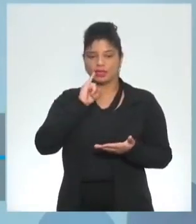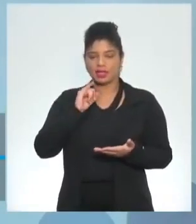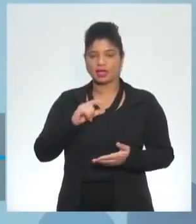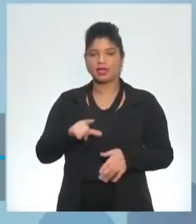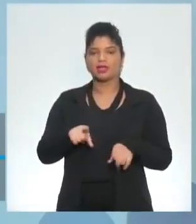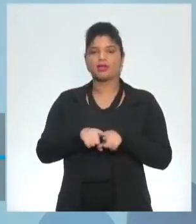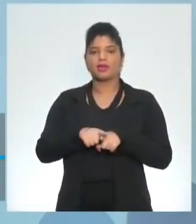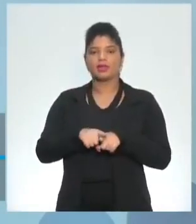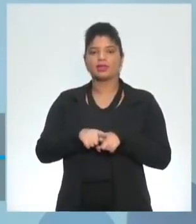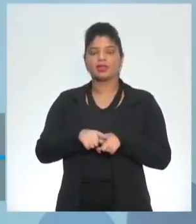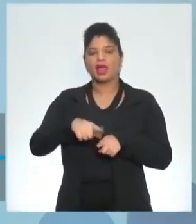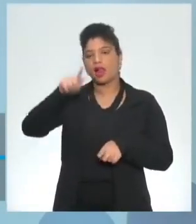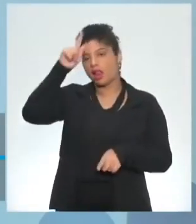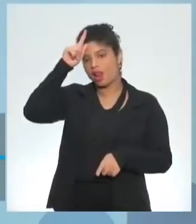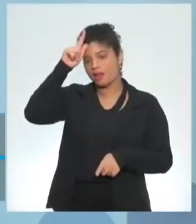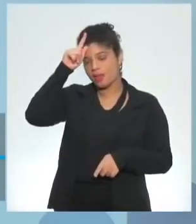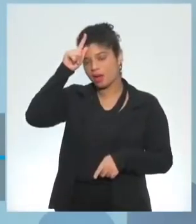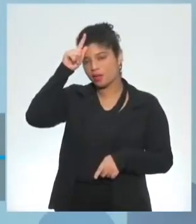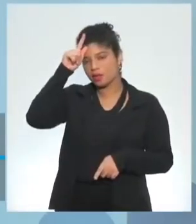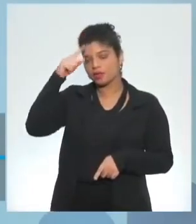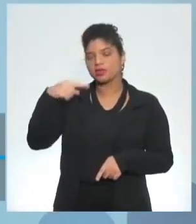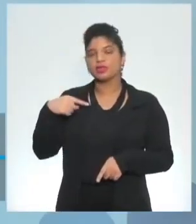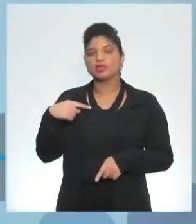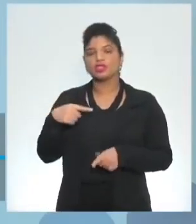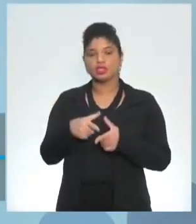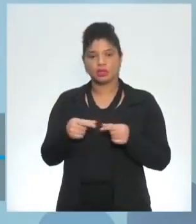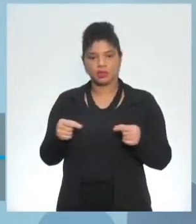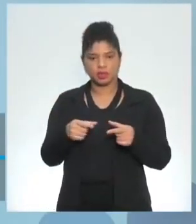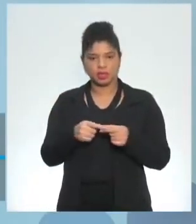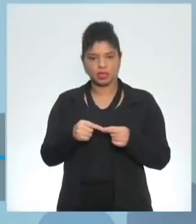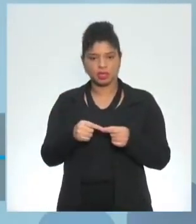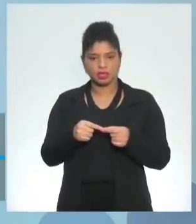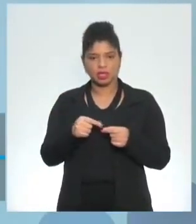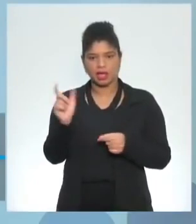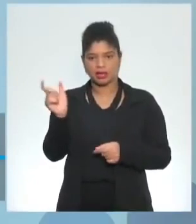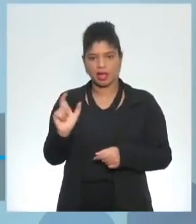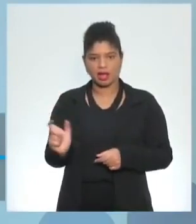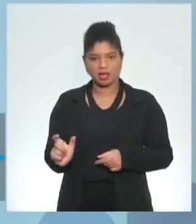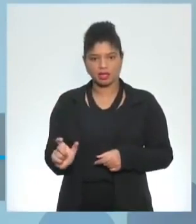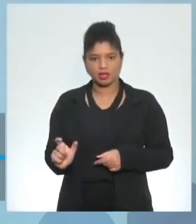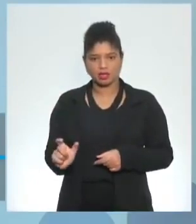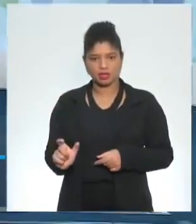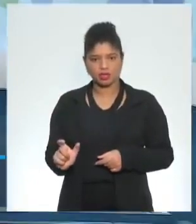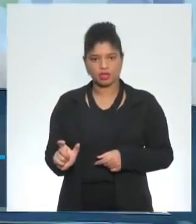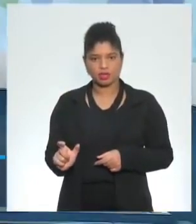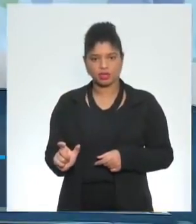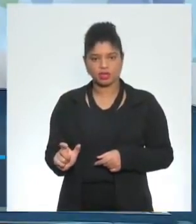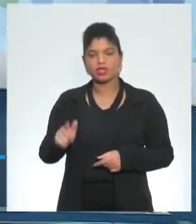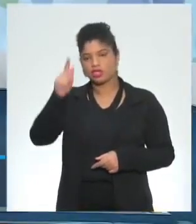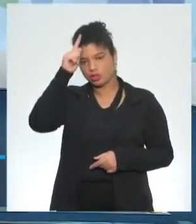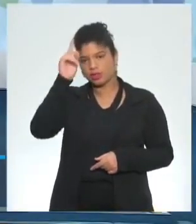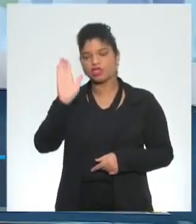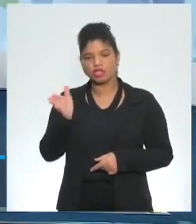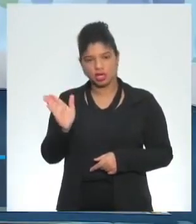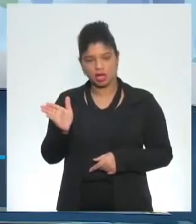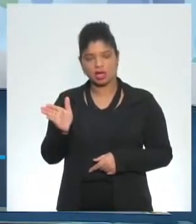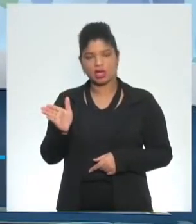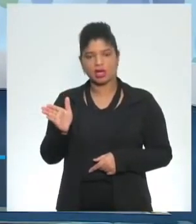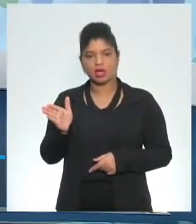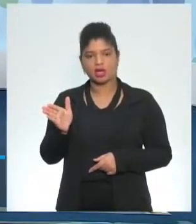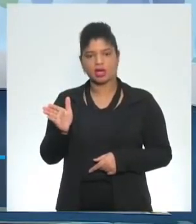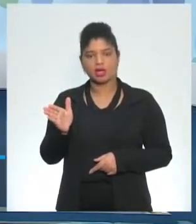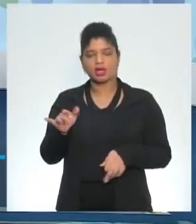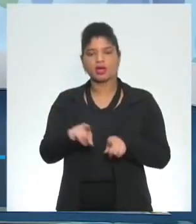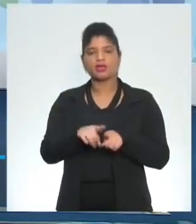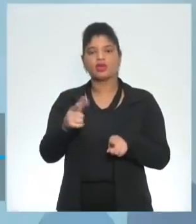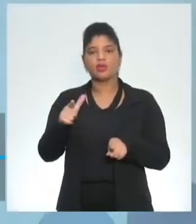japonês italiano e na i always forget germany ok we have german o alemão e